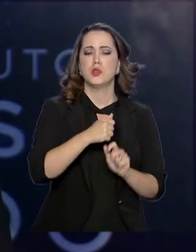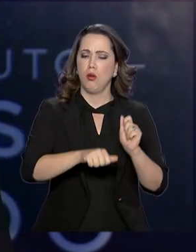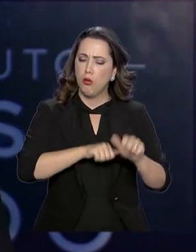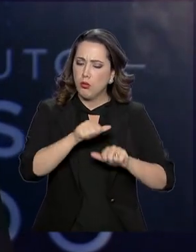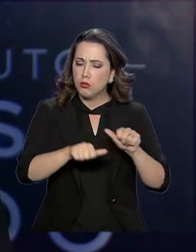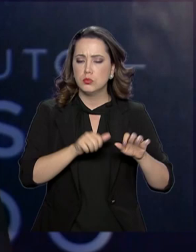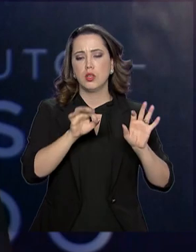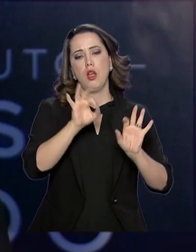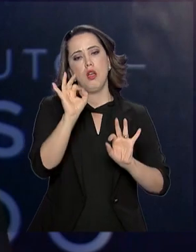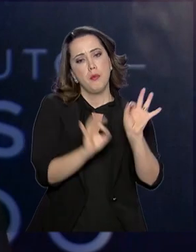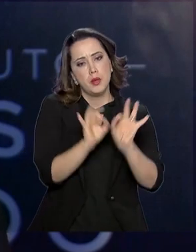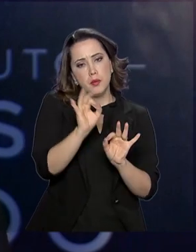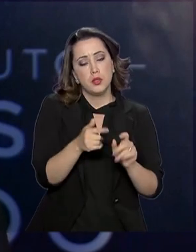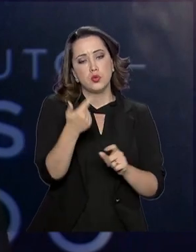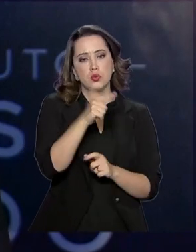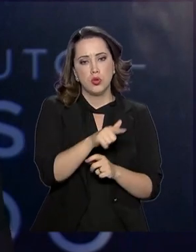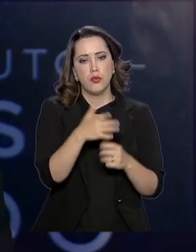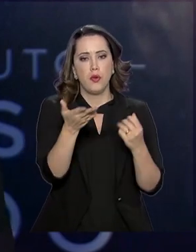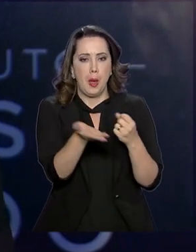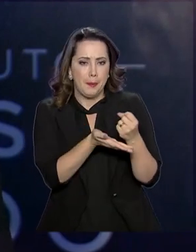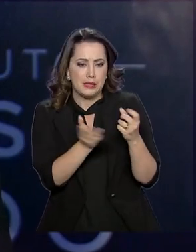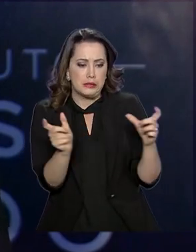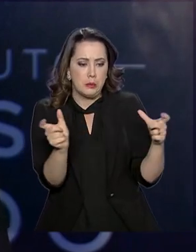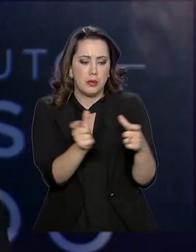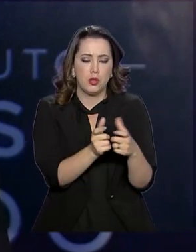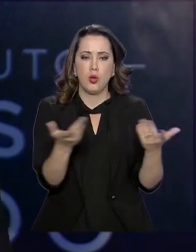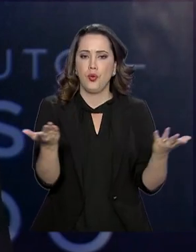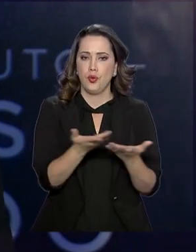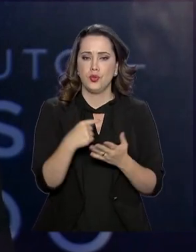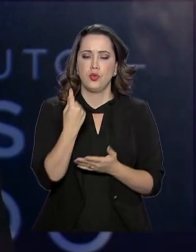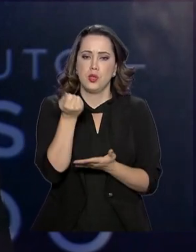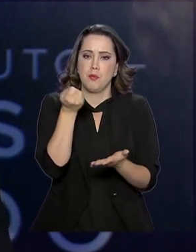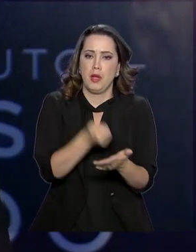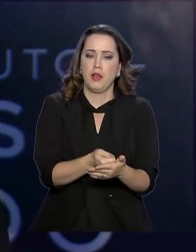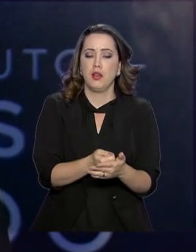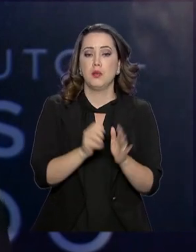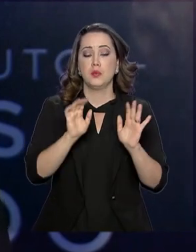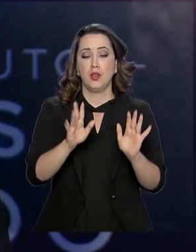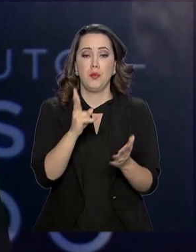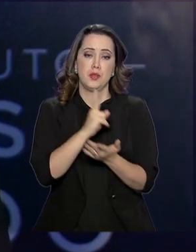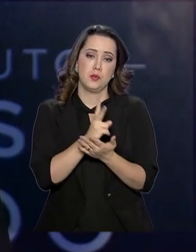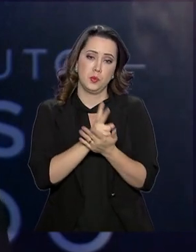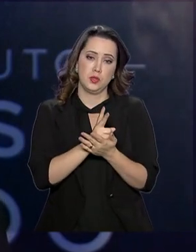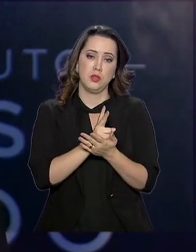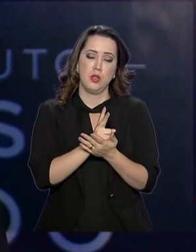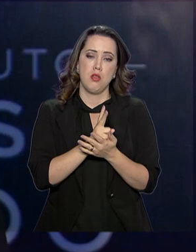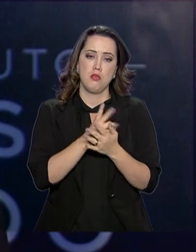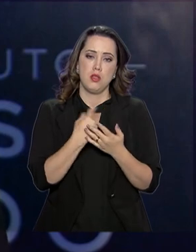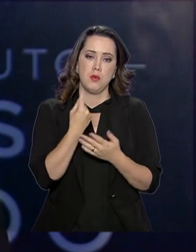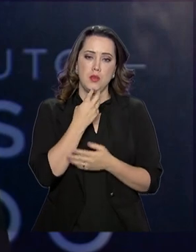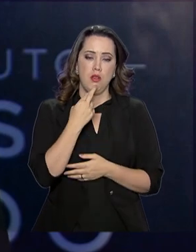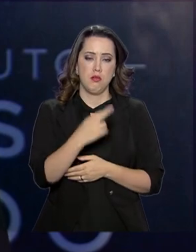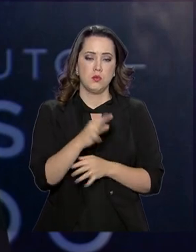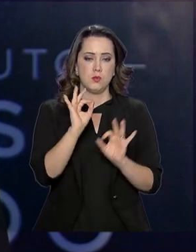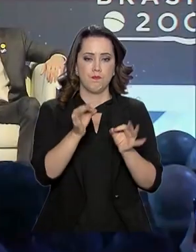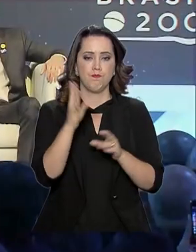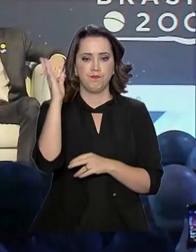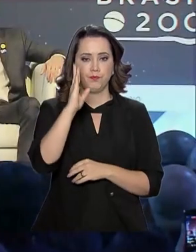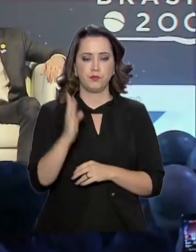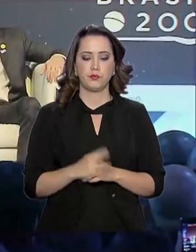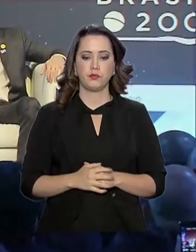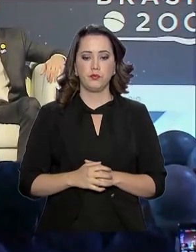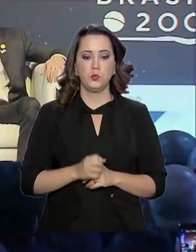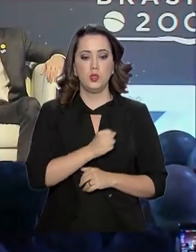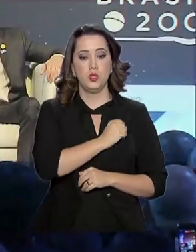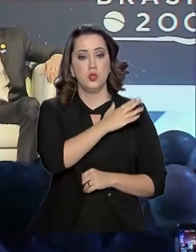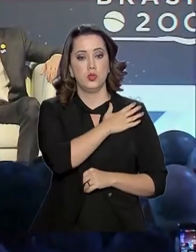tornando uma base menor do que nós estamos pagando hoje e ao mesmo tempo que produza resultados para o país. O